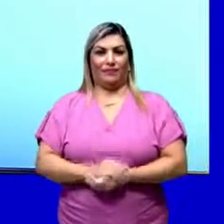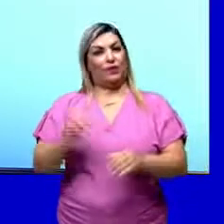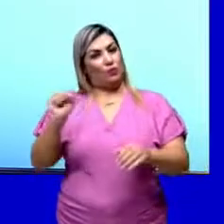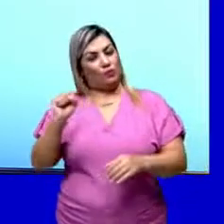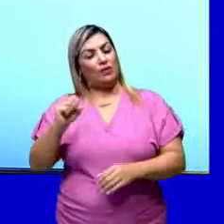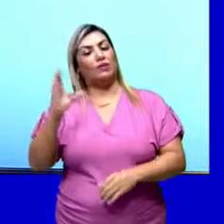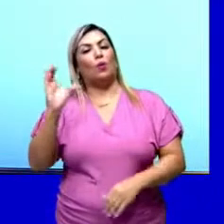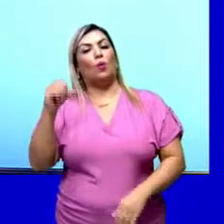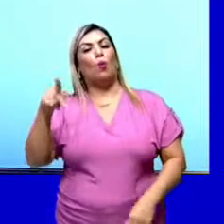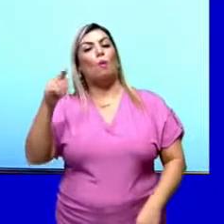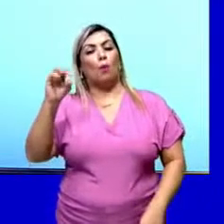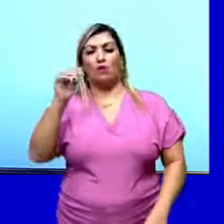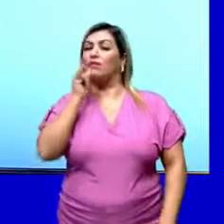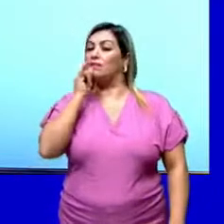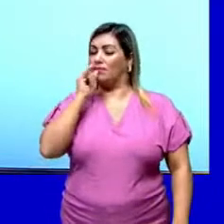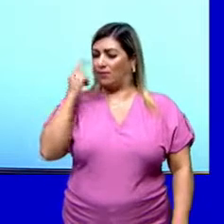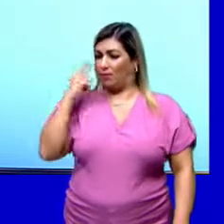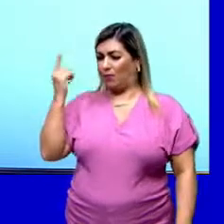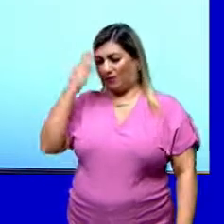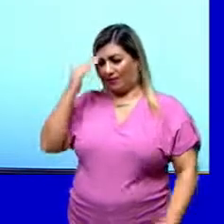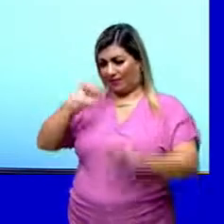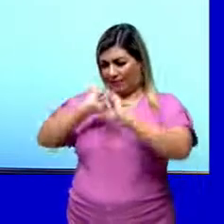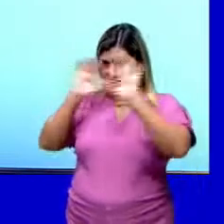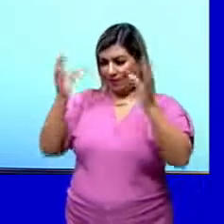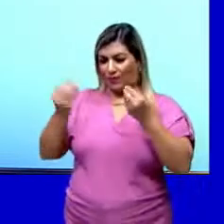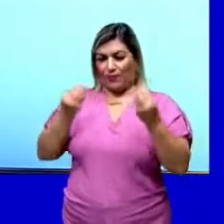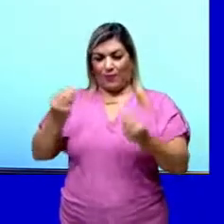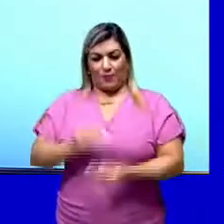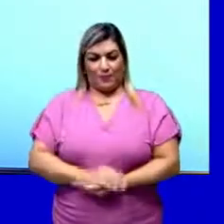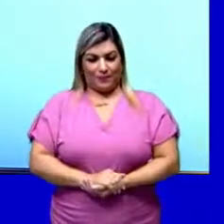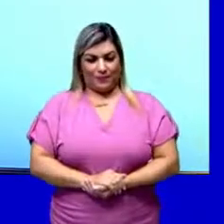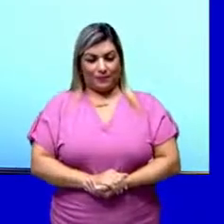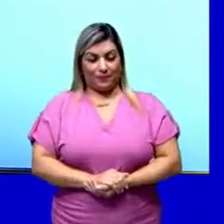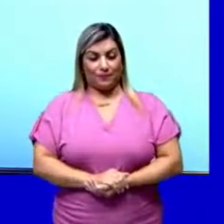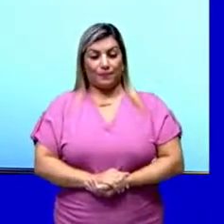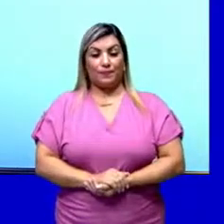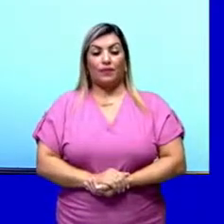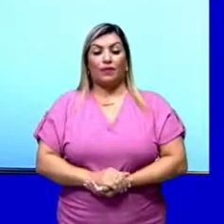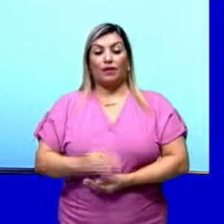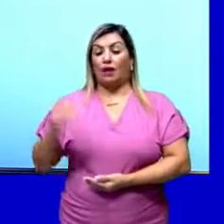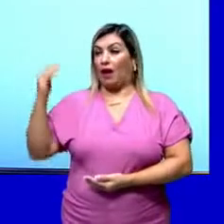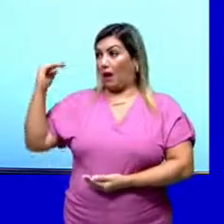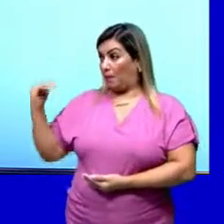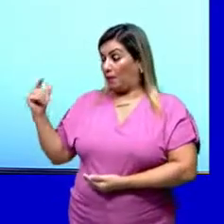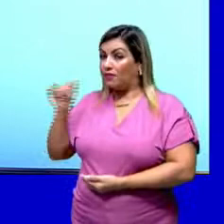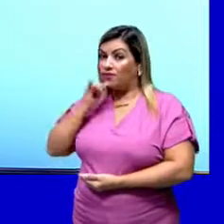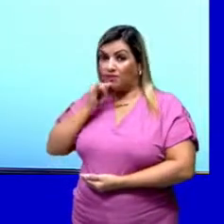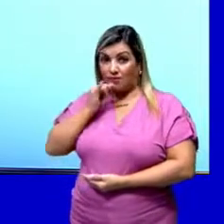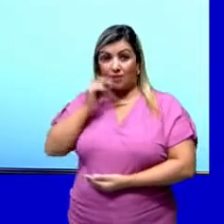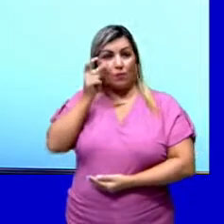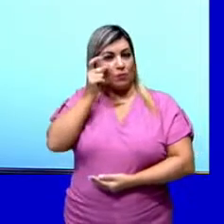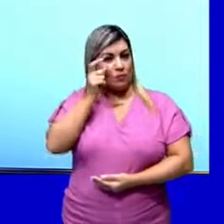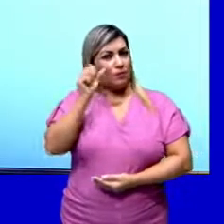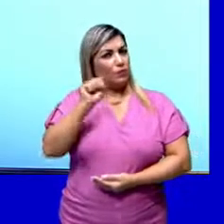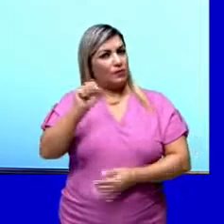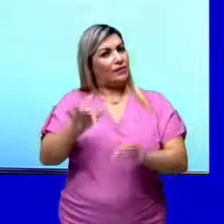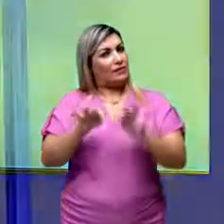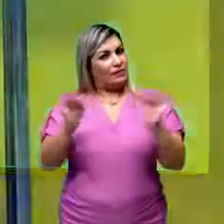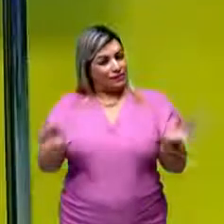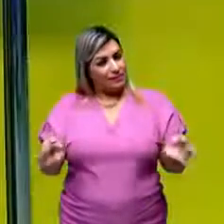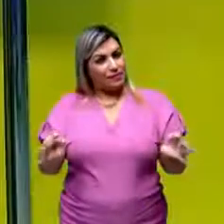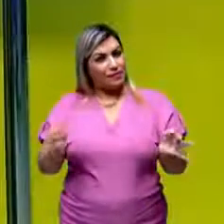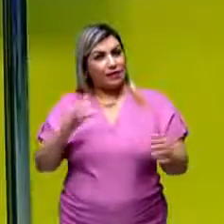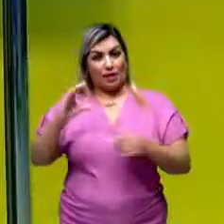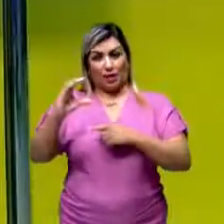Vejamos aqui um exemplo aqui para vocês entenderem isso aqui agora. No exemplo abaixo, observe que a substância simples